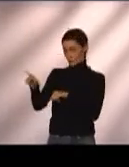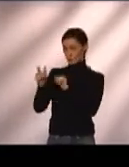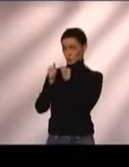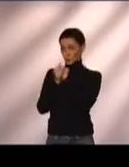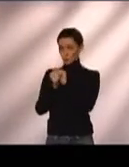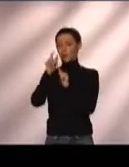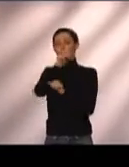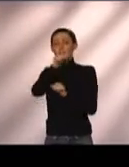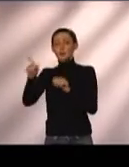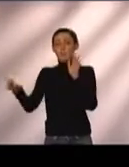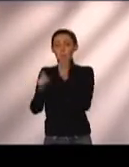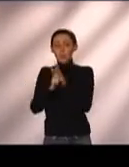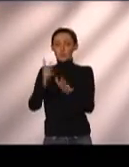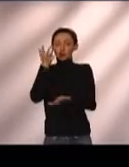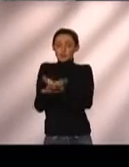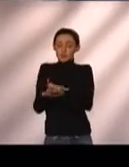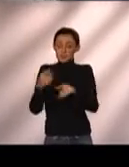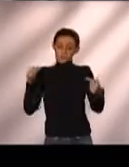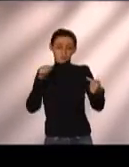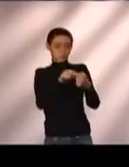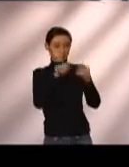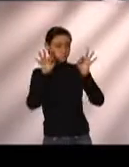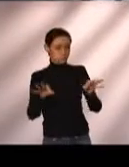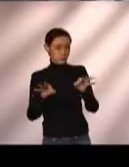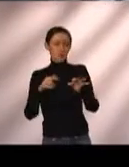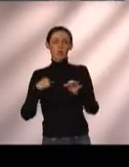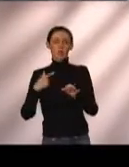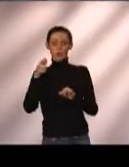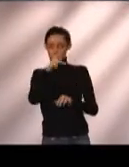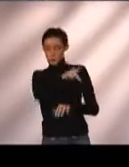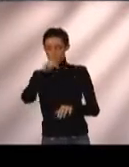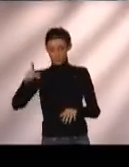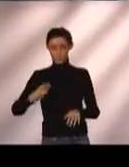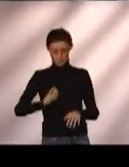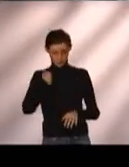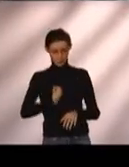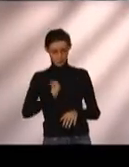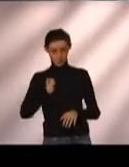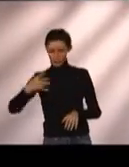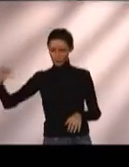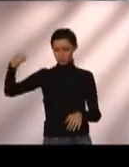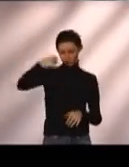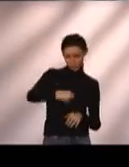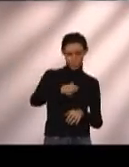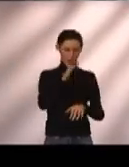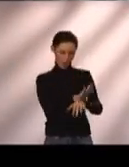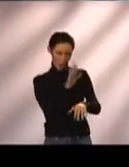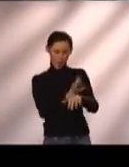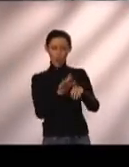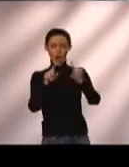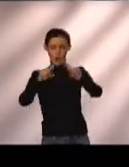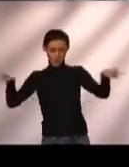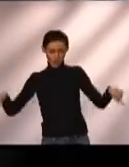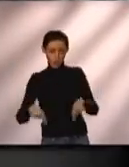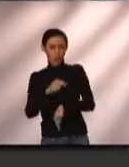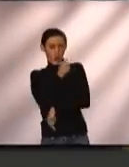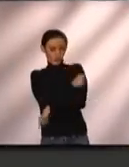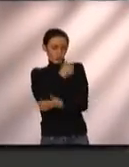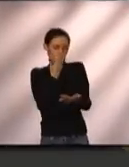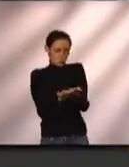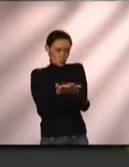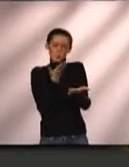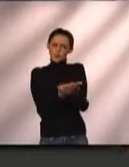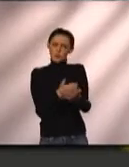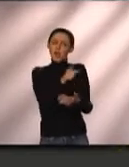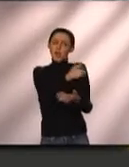formado naquela disciplina. Então, cada disciplina, um professor, ele vem para auxiliar os alunos nesse estudo,